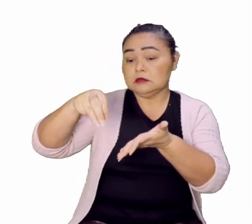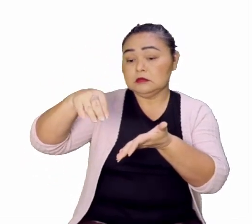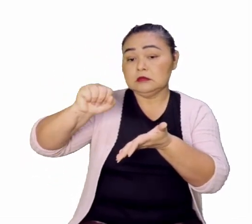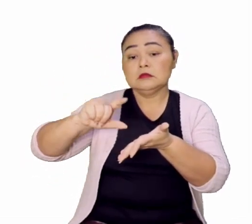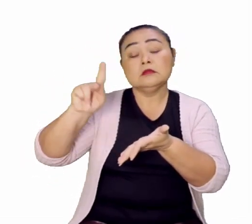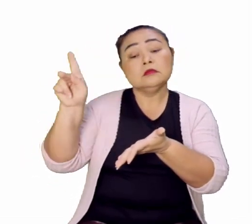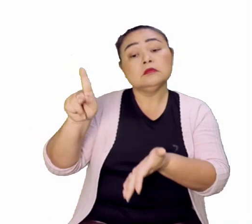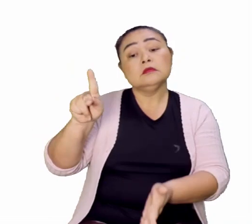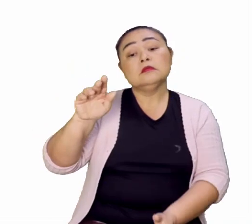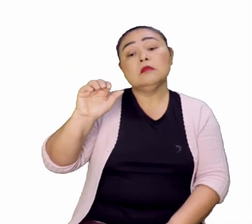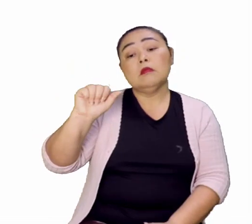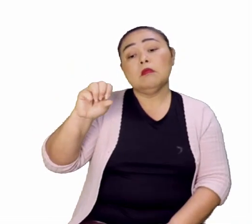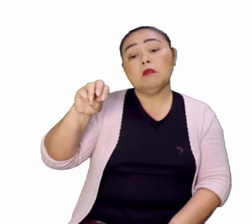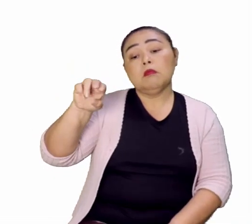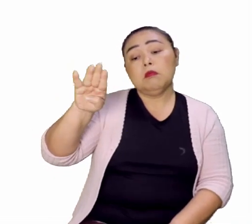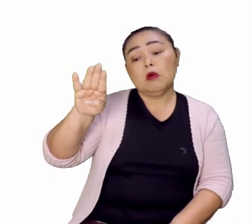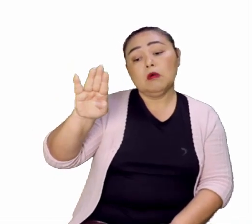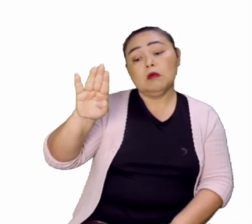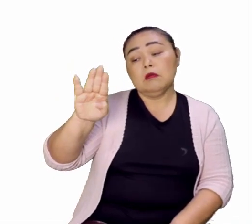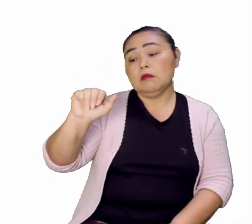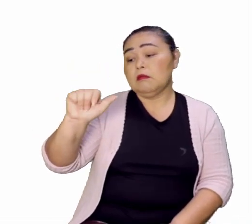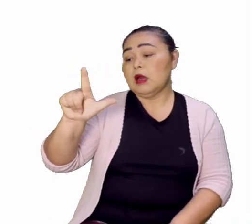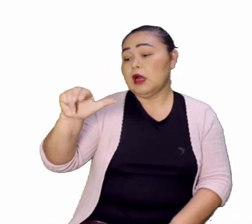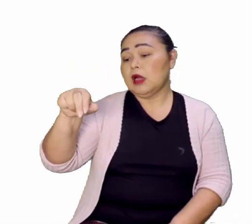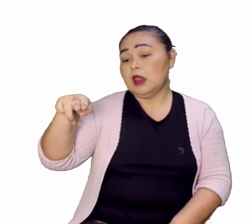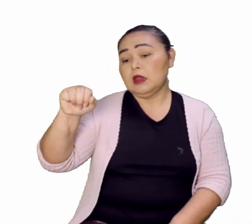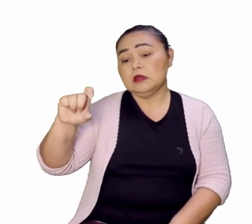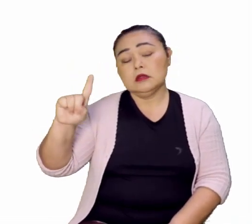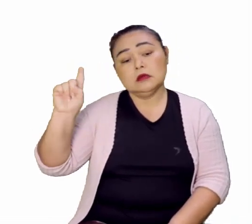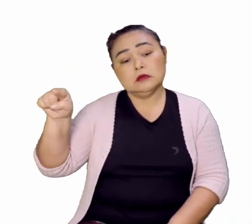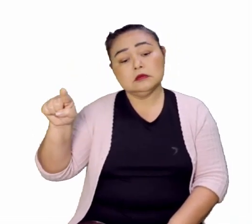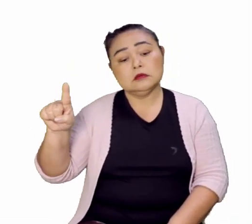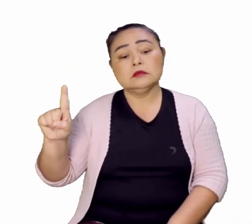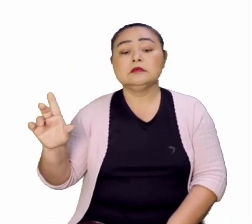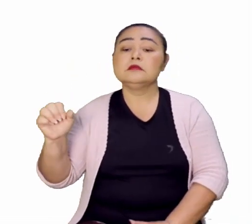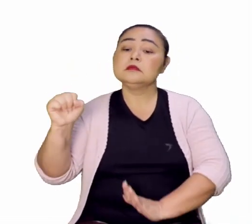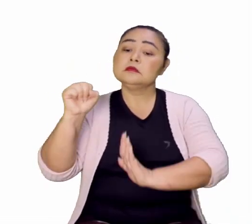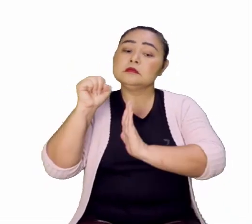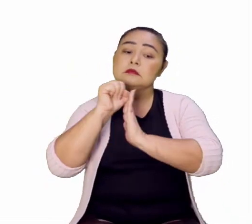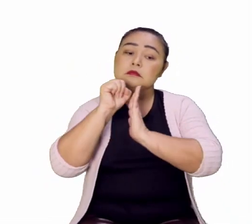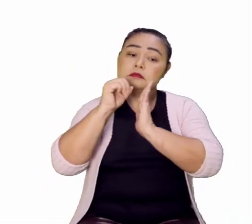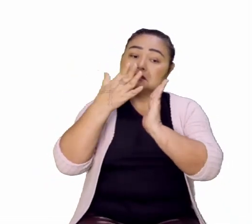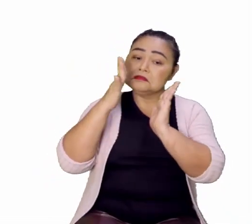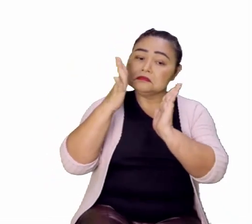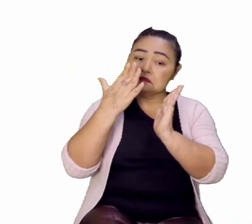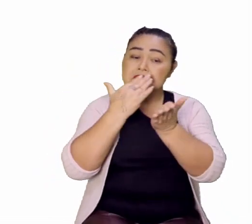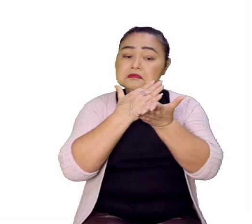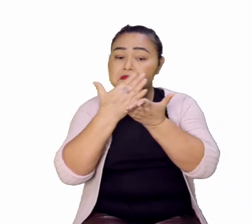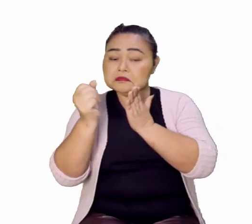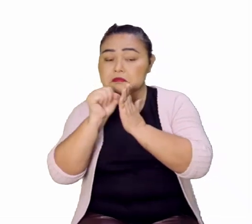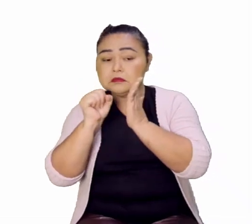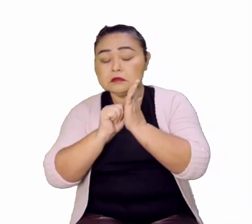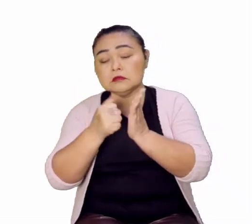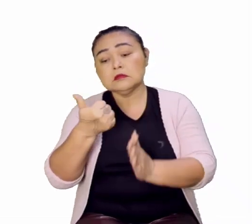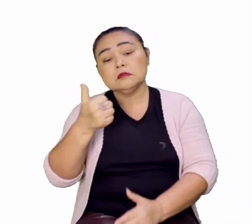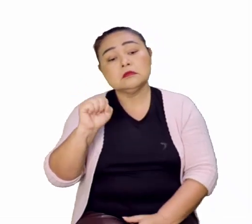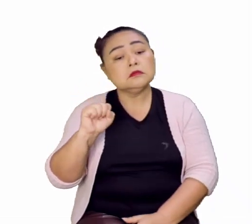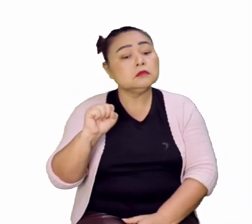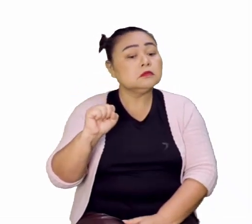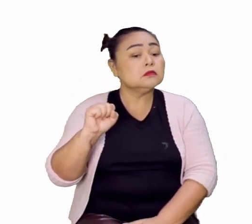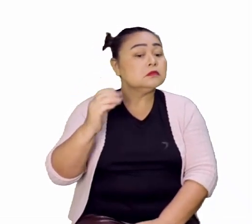século XVIII, a cora portuguesa sofreu influência dos princípios iluministas. Marquês de Paul Ball vai chegar em